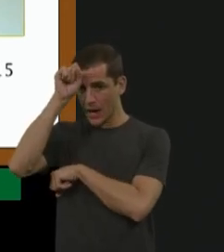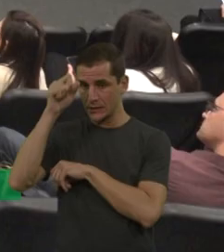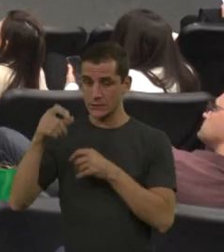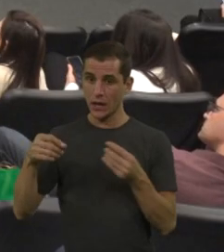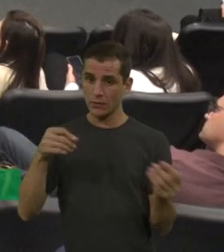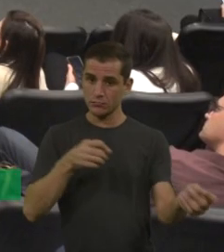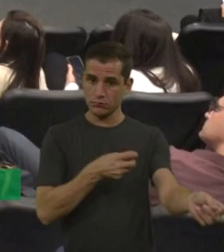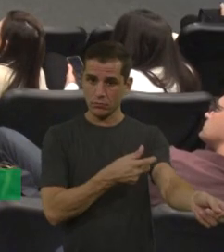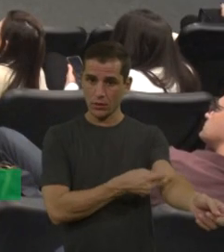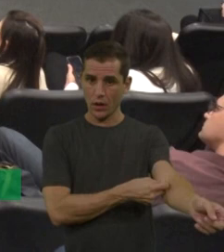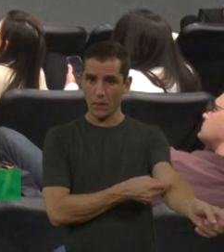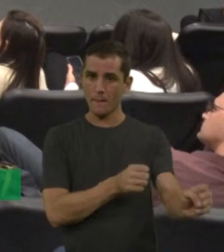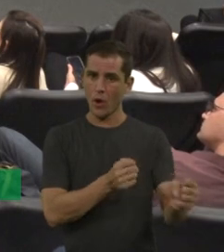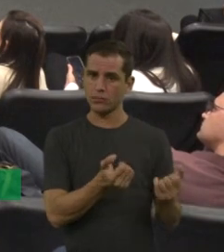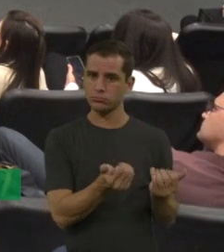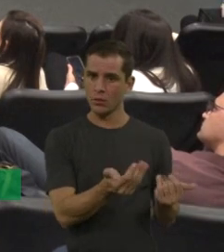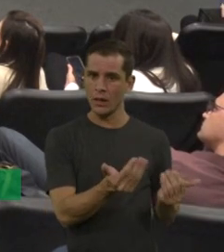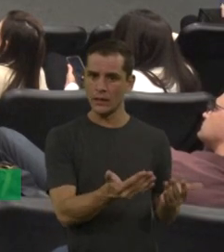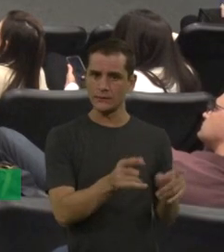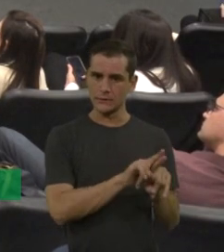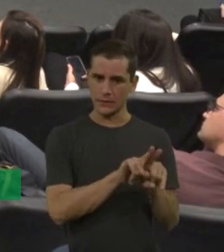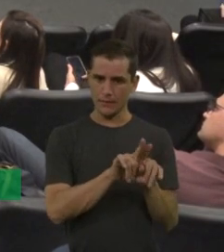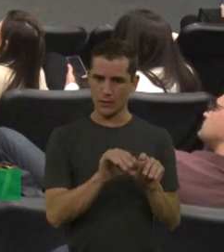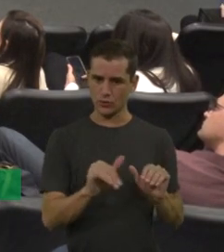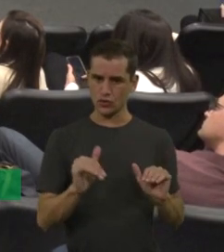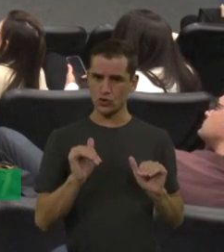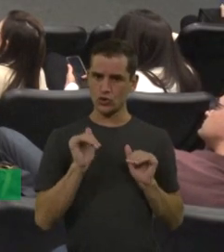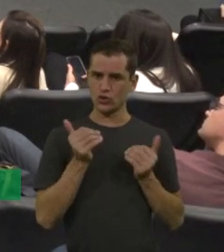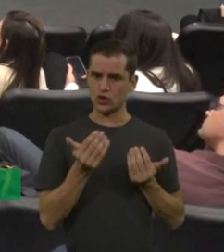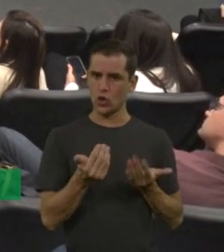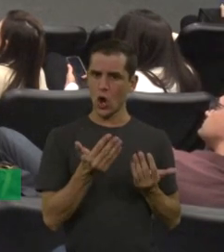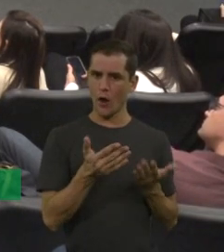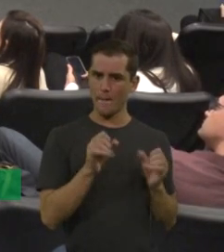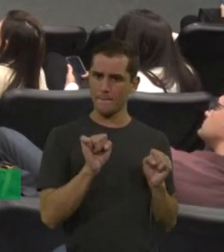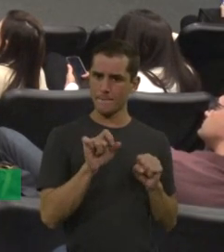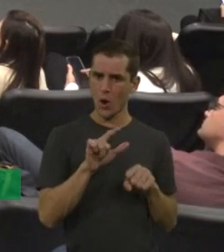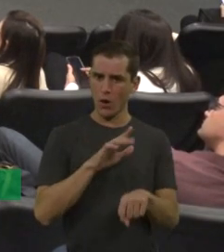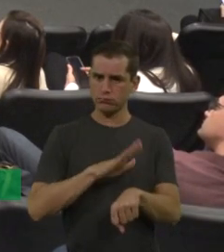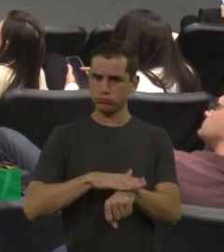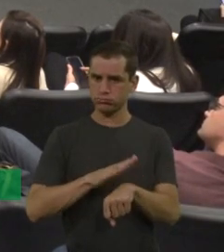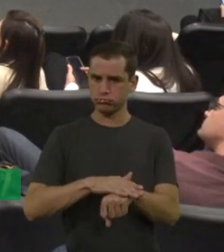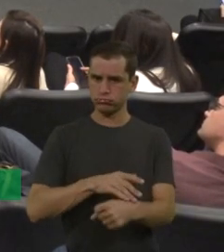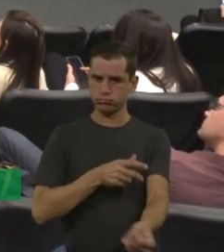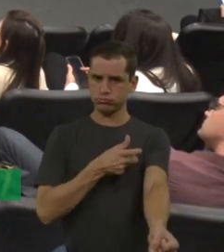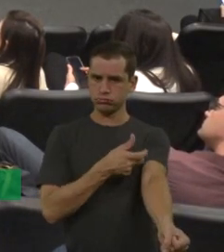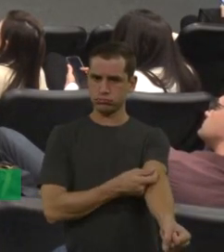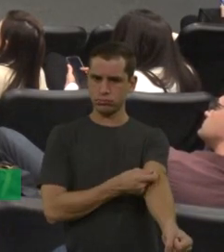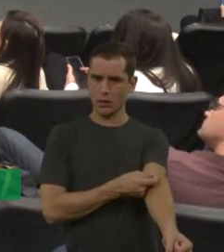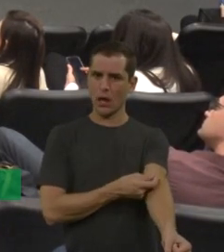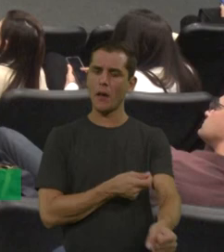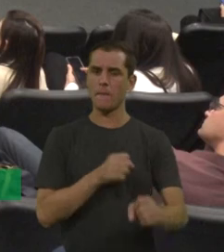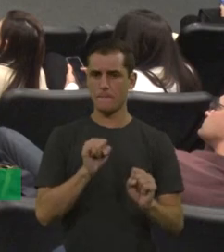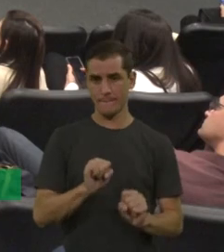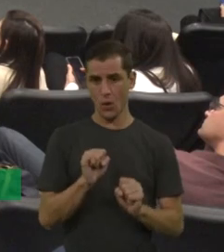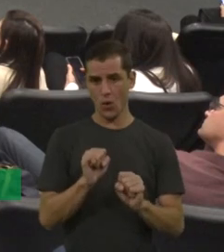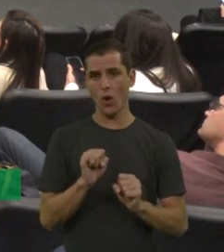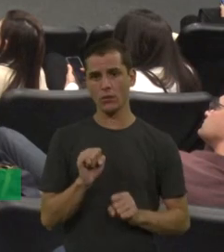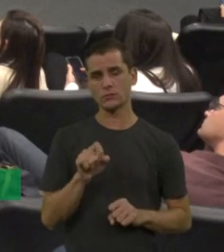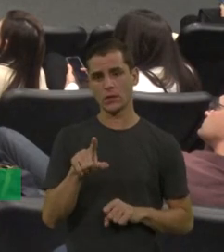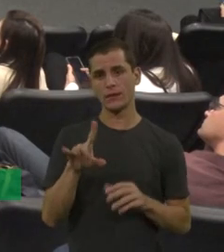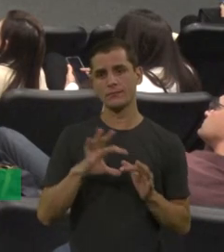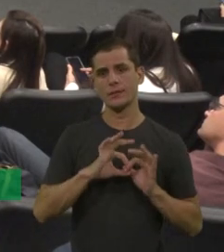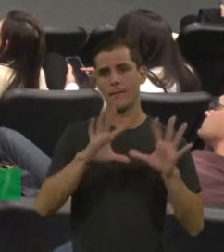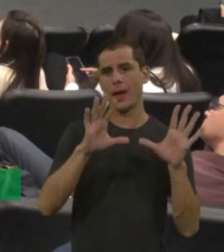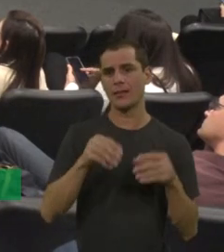queira treinar. É um programa que permite autoinfusão. O Corenco, o FEM, permite isso. Então, isso deu uma grande liberdade